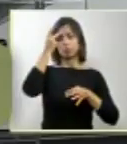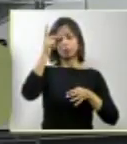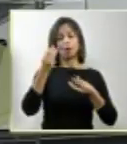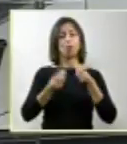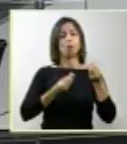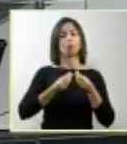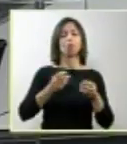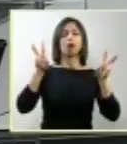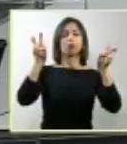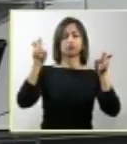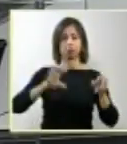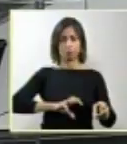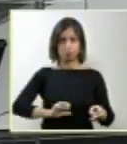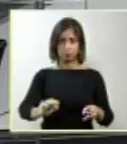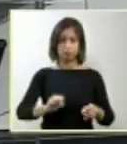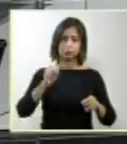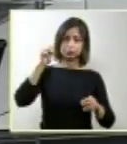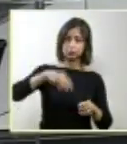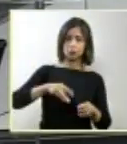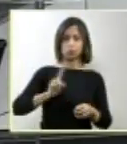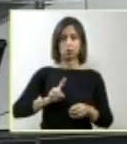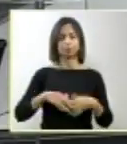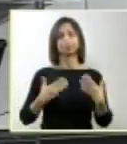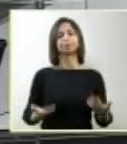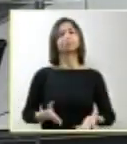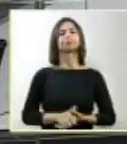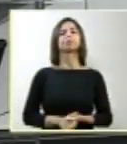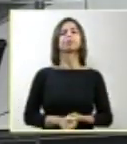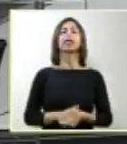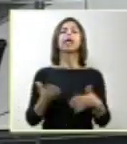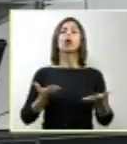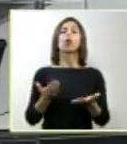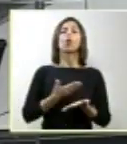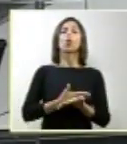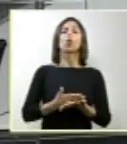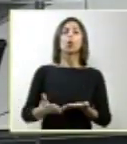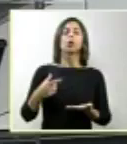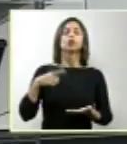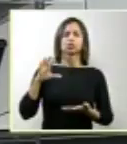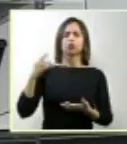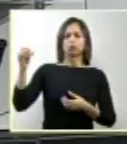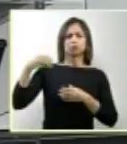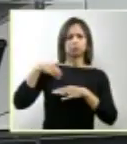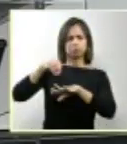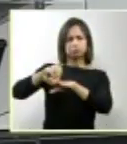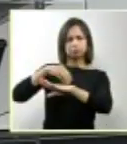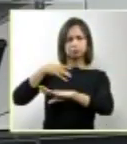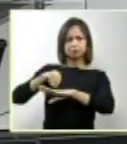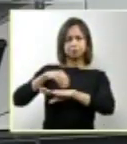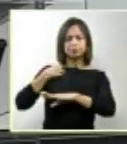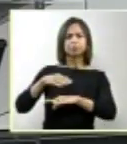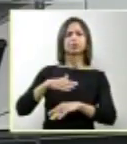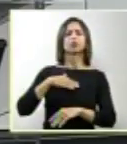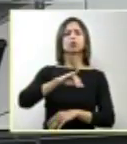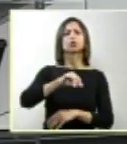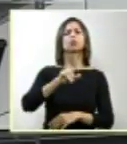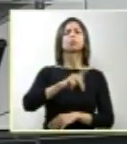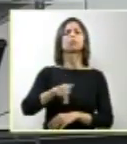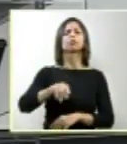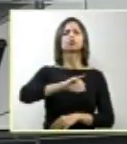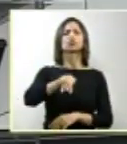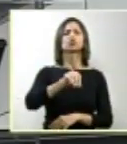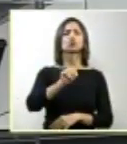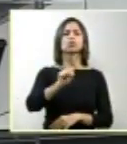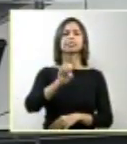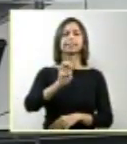aborto. Eu quero iniciar com a contribuição que me foi passada pelo professor José Miranda Siqueira. Ele pesquisou, não fui